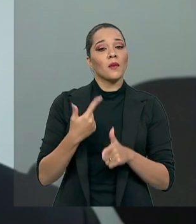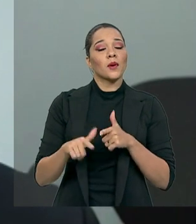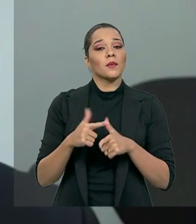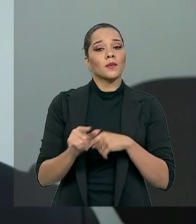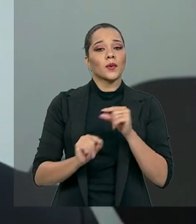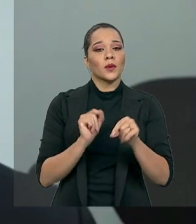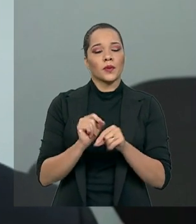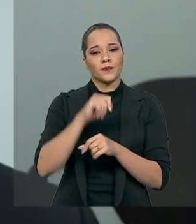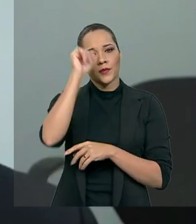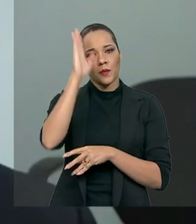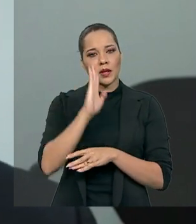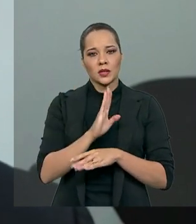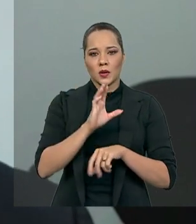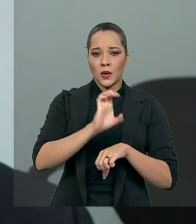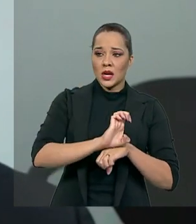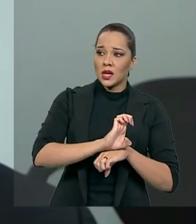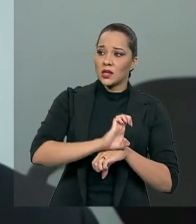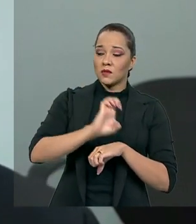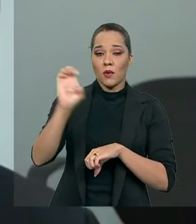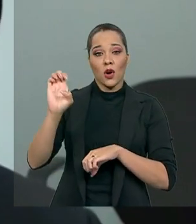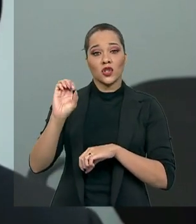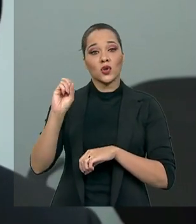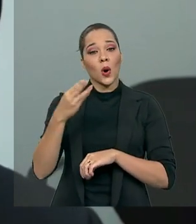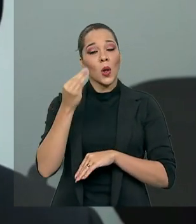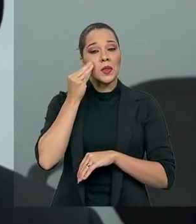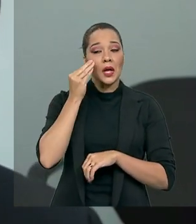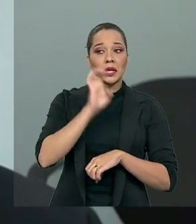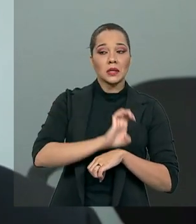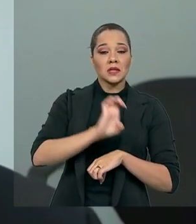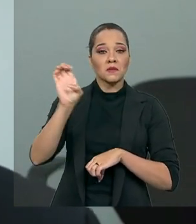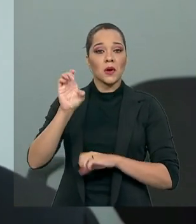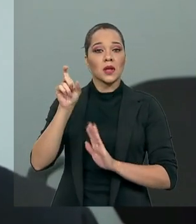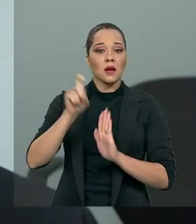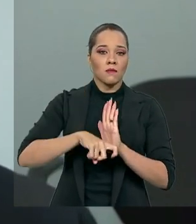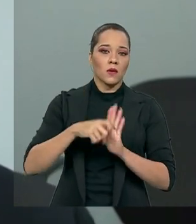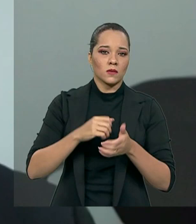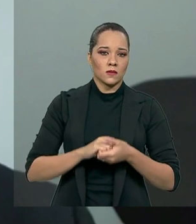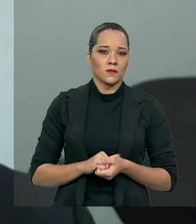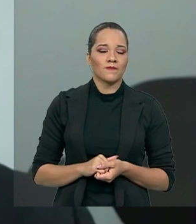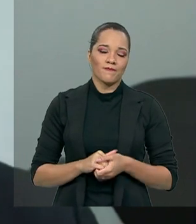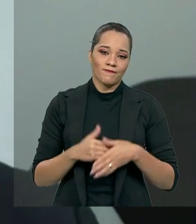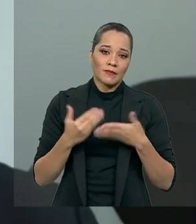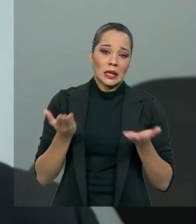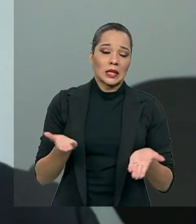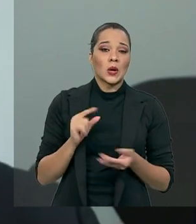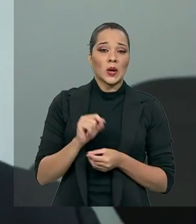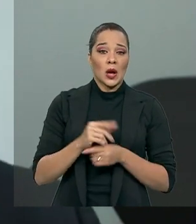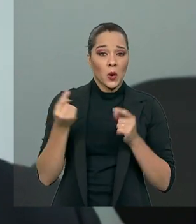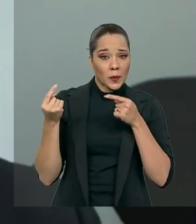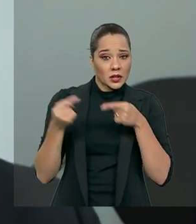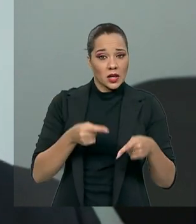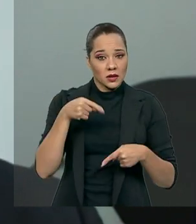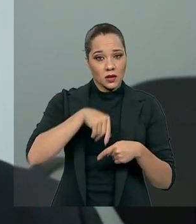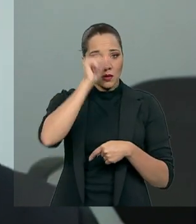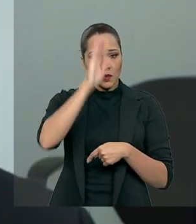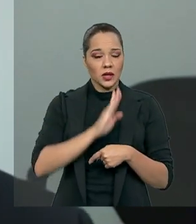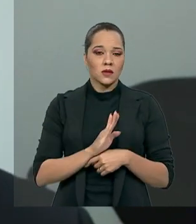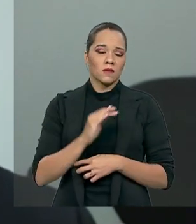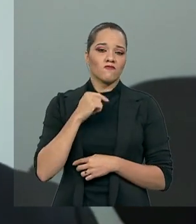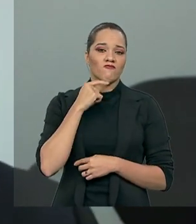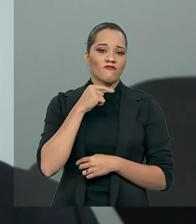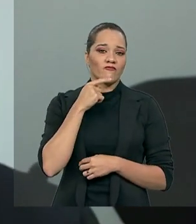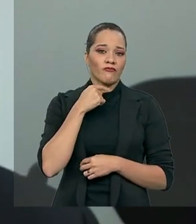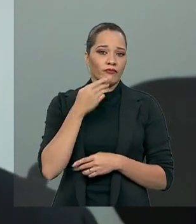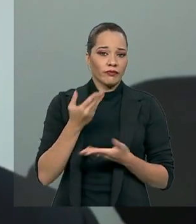Brasil exporte ou tente exportar tributos. Isso retira a nossa competitividade no mercado internacional